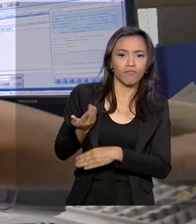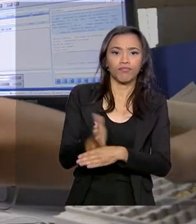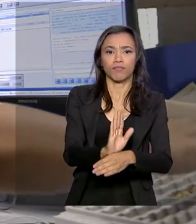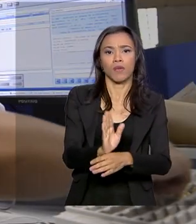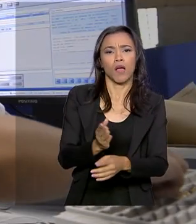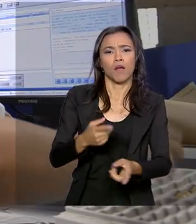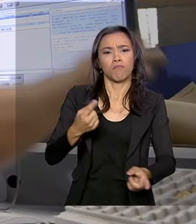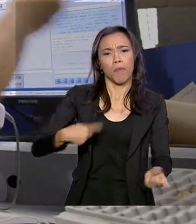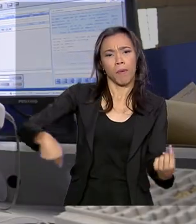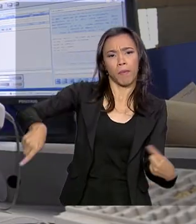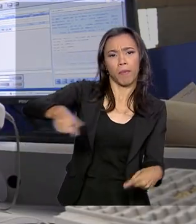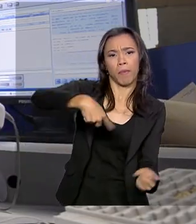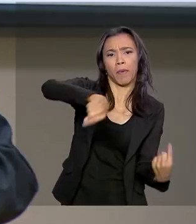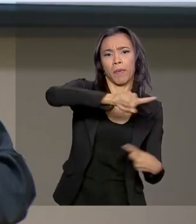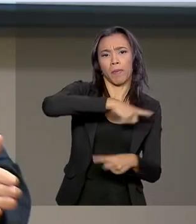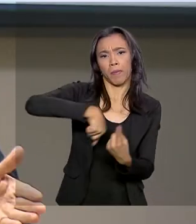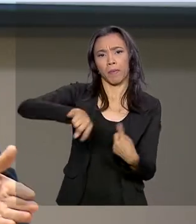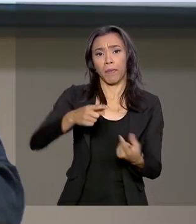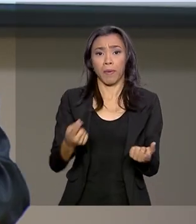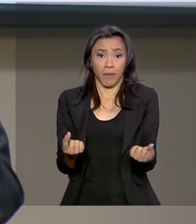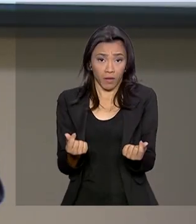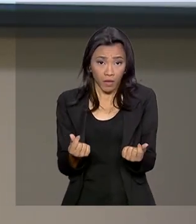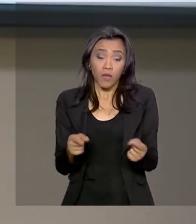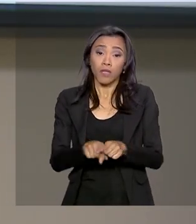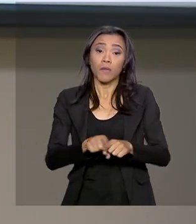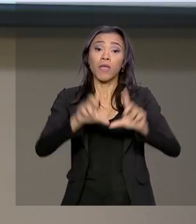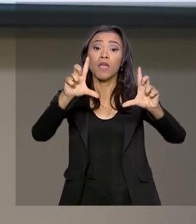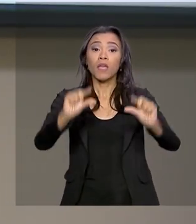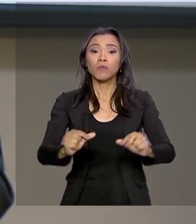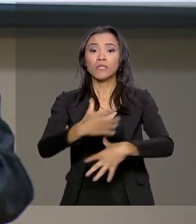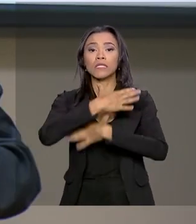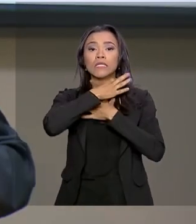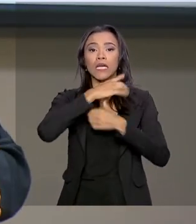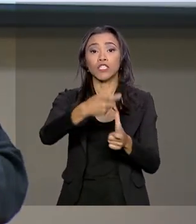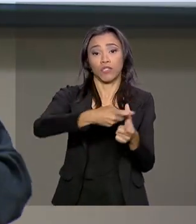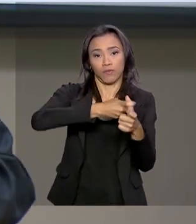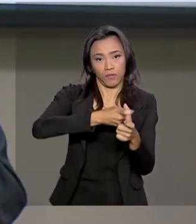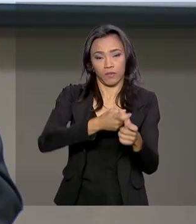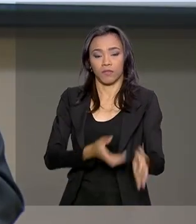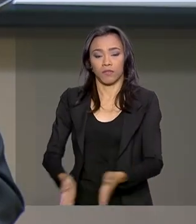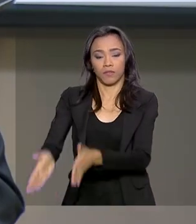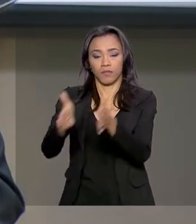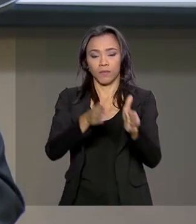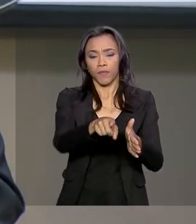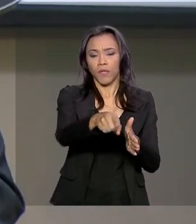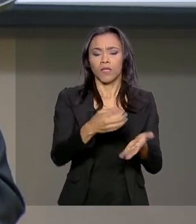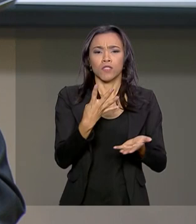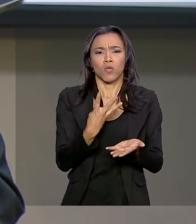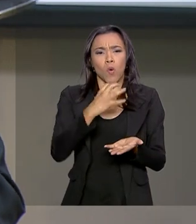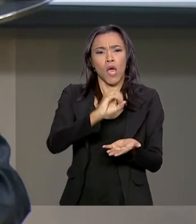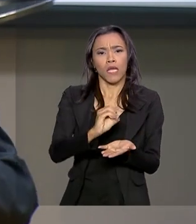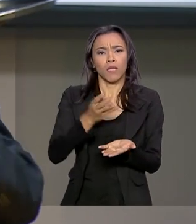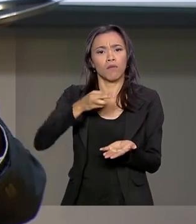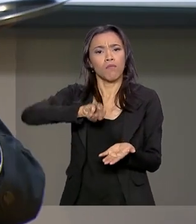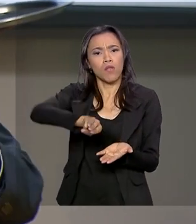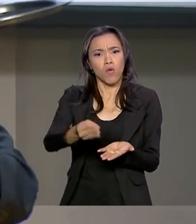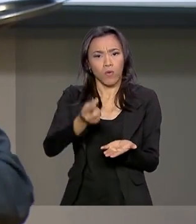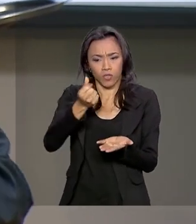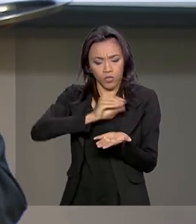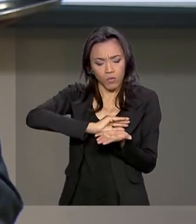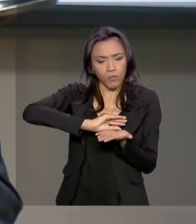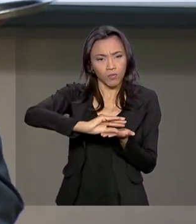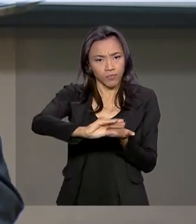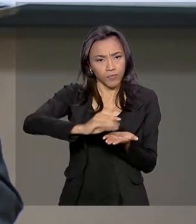e reduzir o endividamento. Uma vez transferindo esses R$ 40 bilhões para os trabalhadores, eles irão